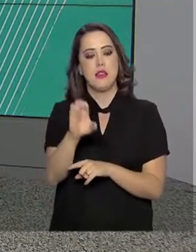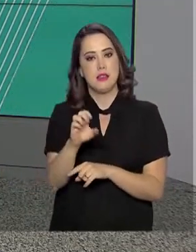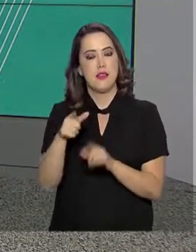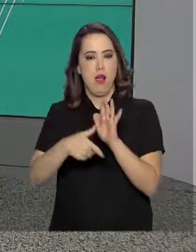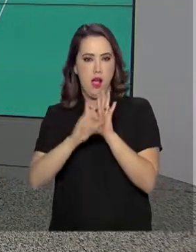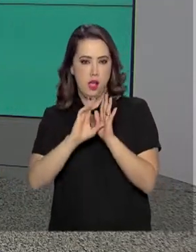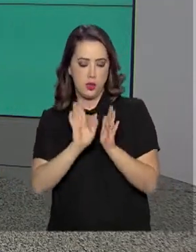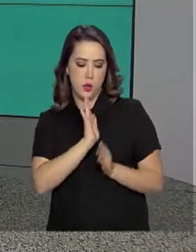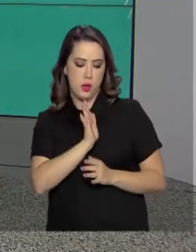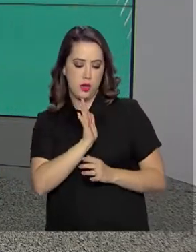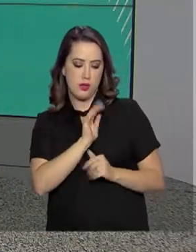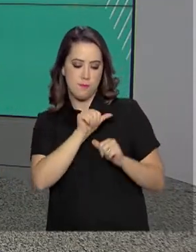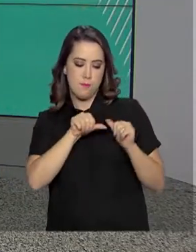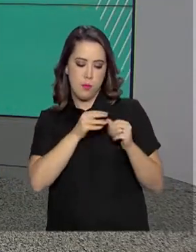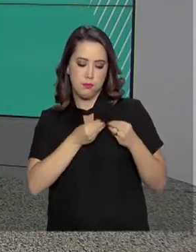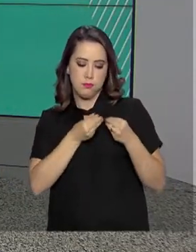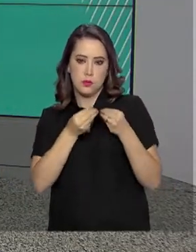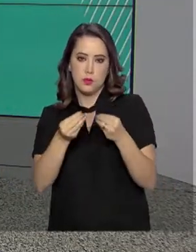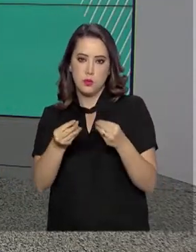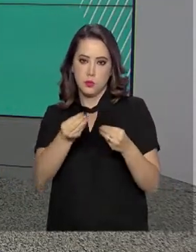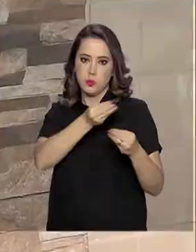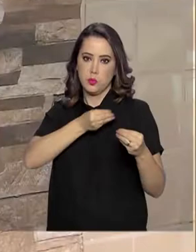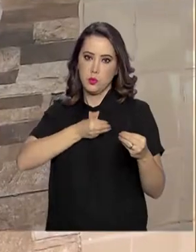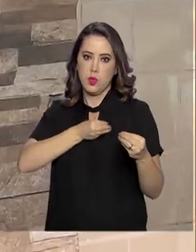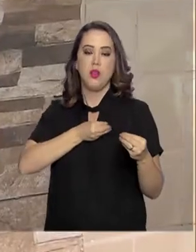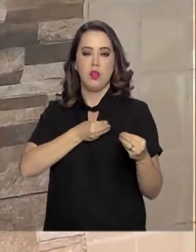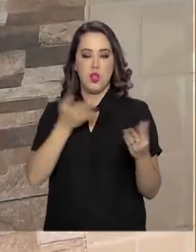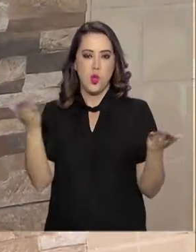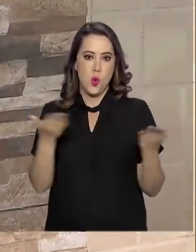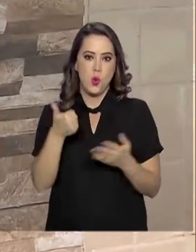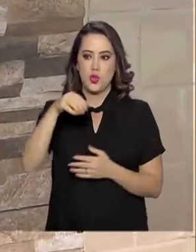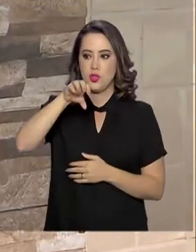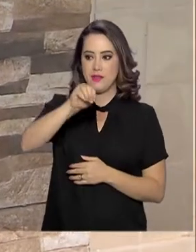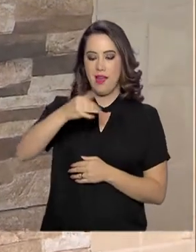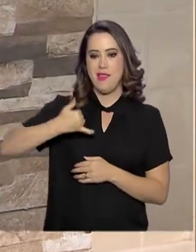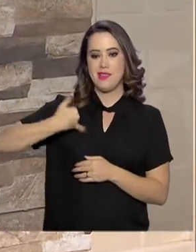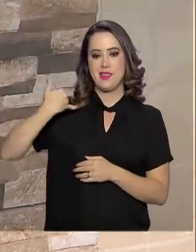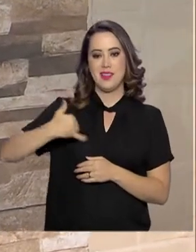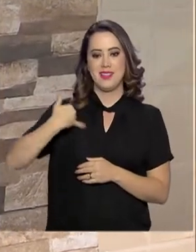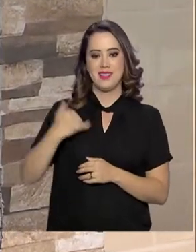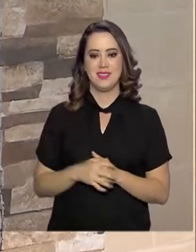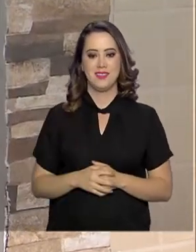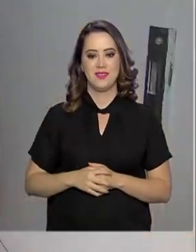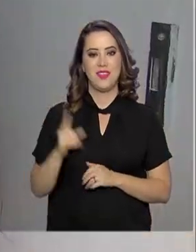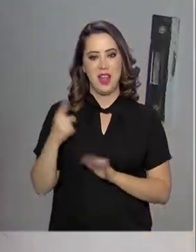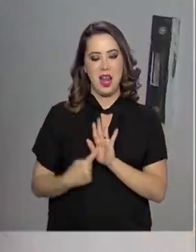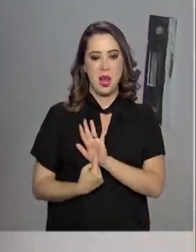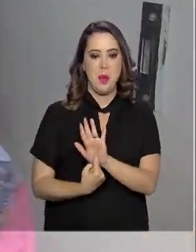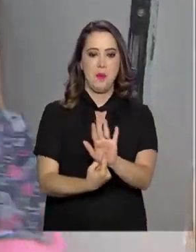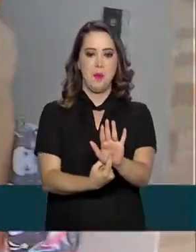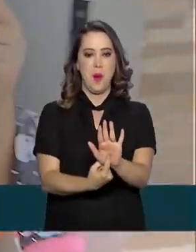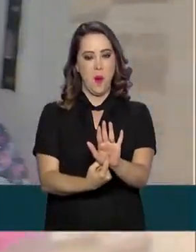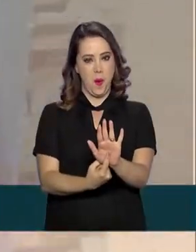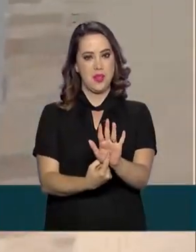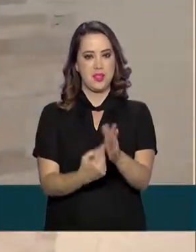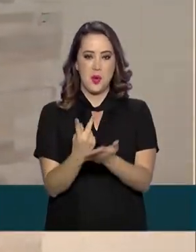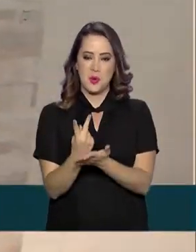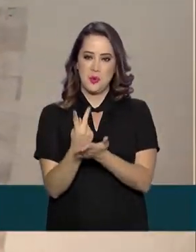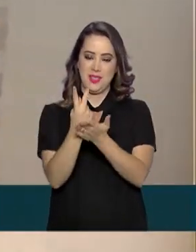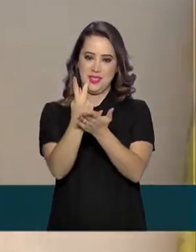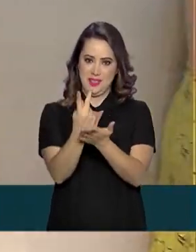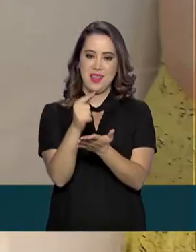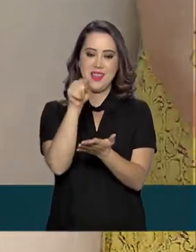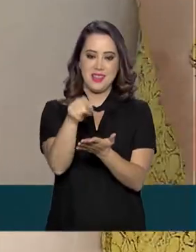hoje completou 10 anos de vida. A Alícia mostra com alegria os presentes que recebeu do